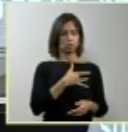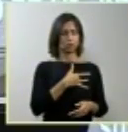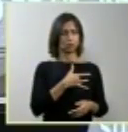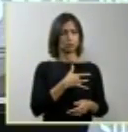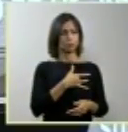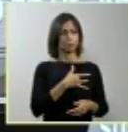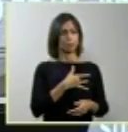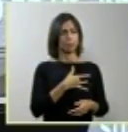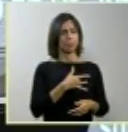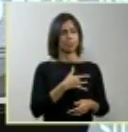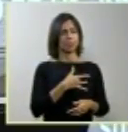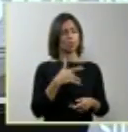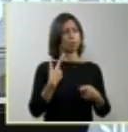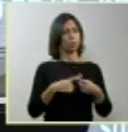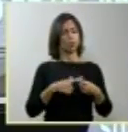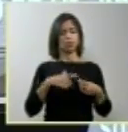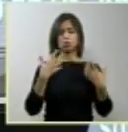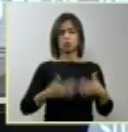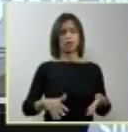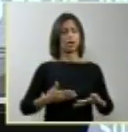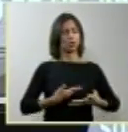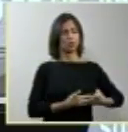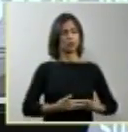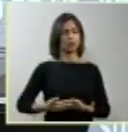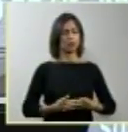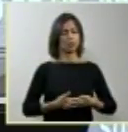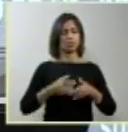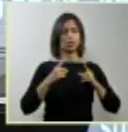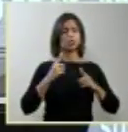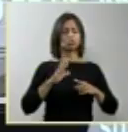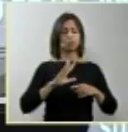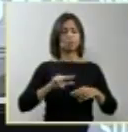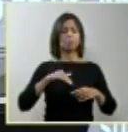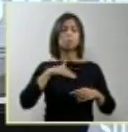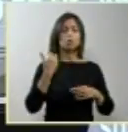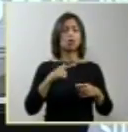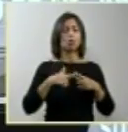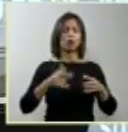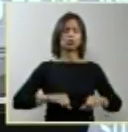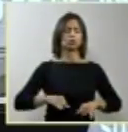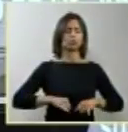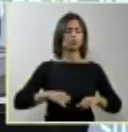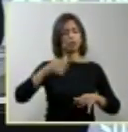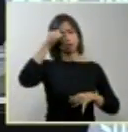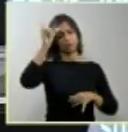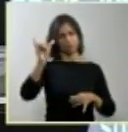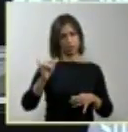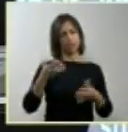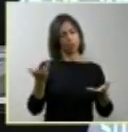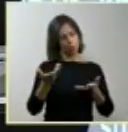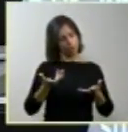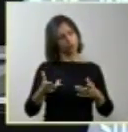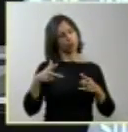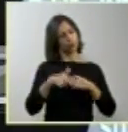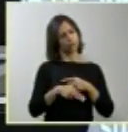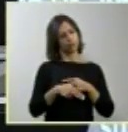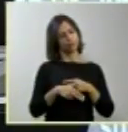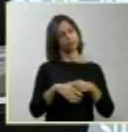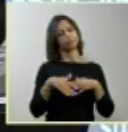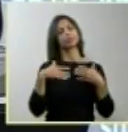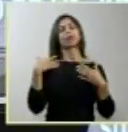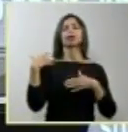feto de condição de vida, apenas de sobrevida. E aí surge em